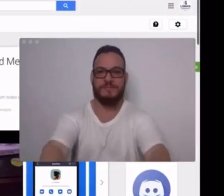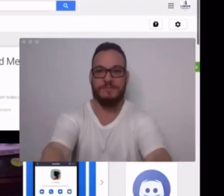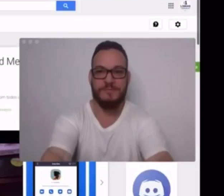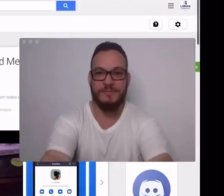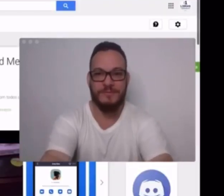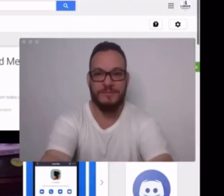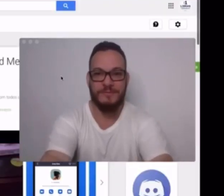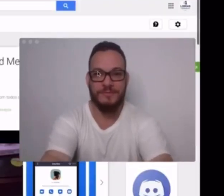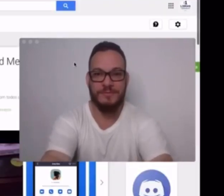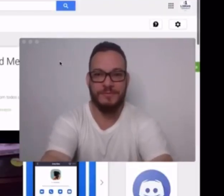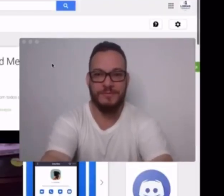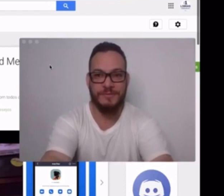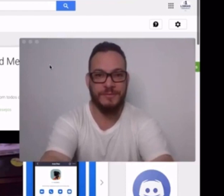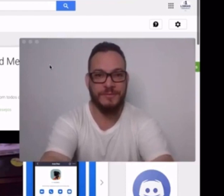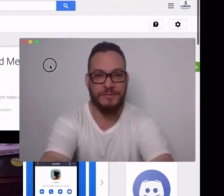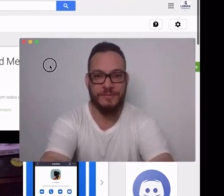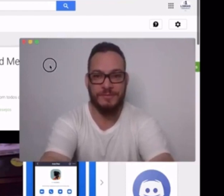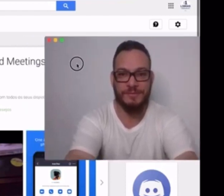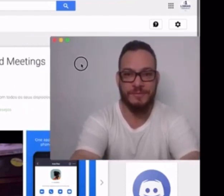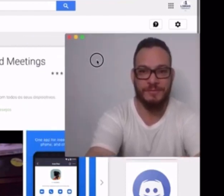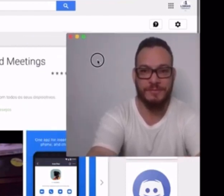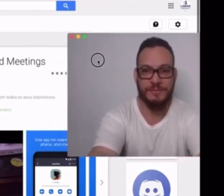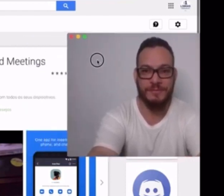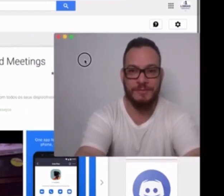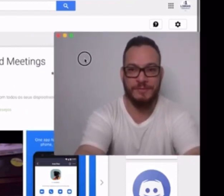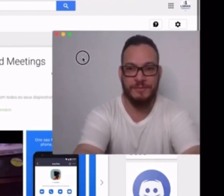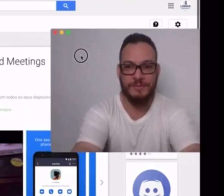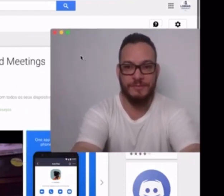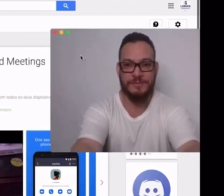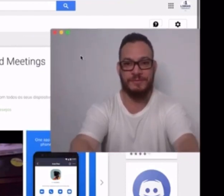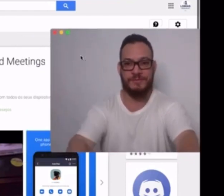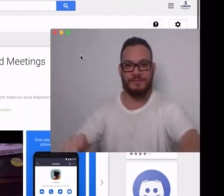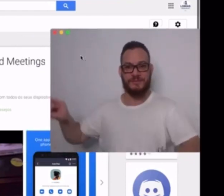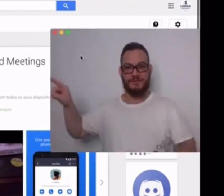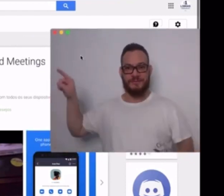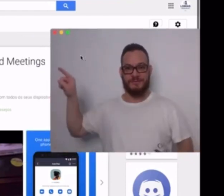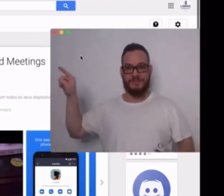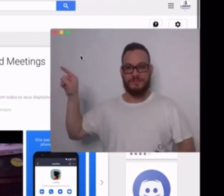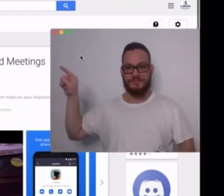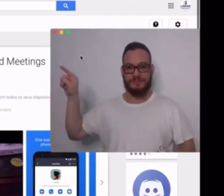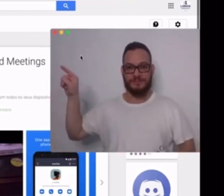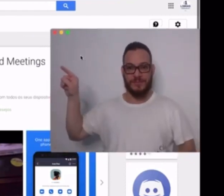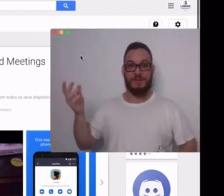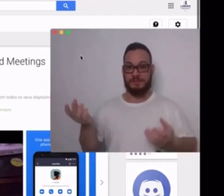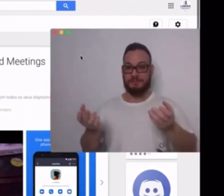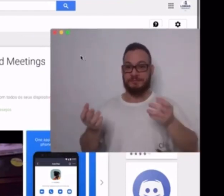Vai abrir para vocês mais ou menos esse desenho aqui, que é esse ícone do Zoom.